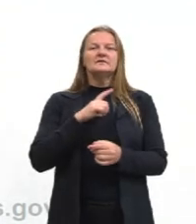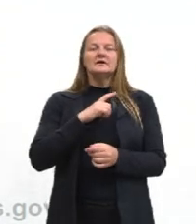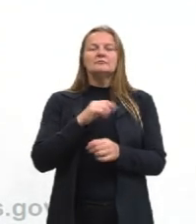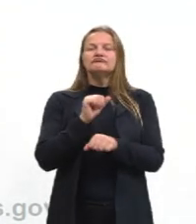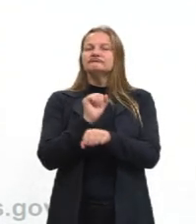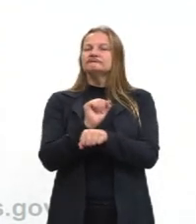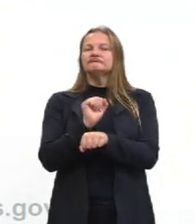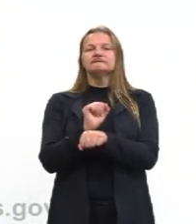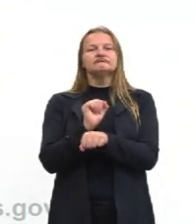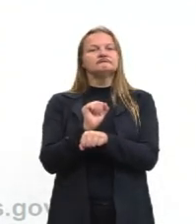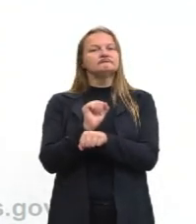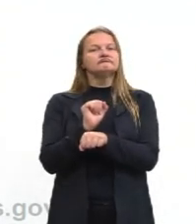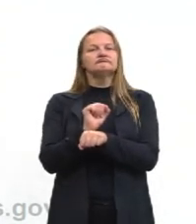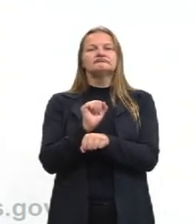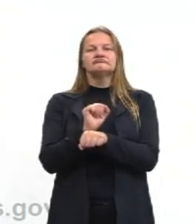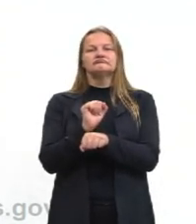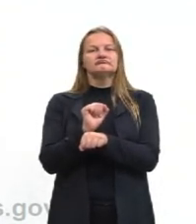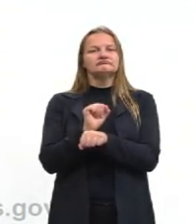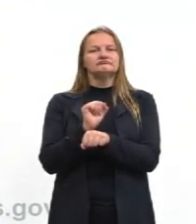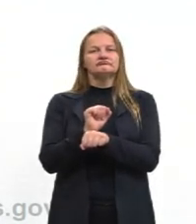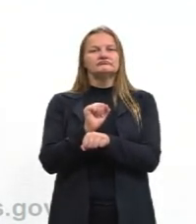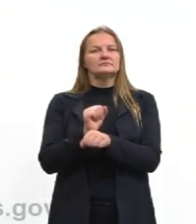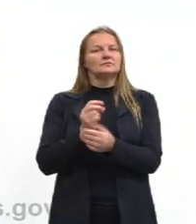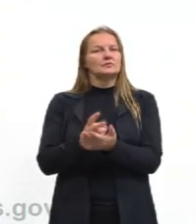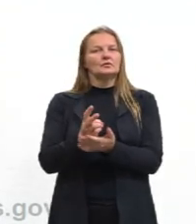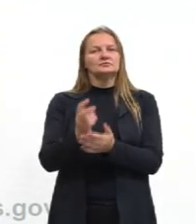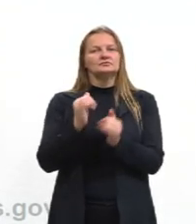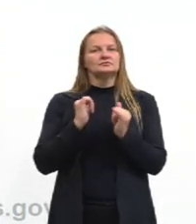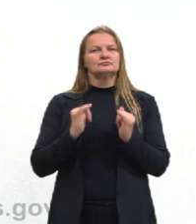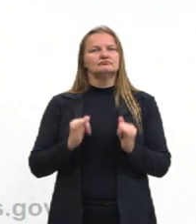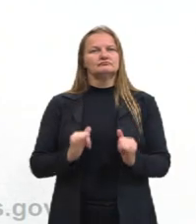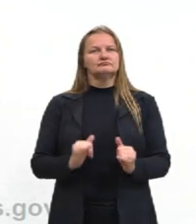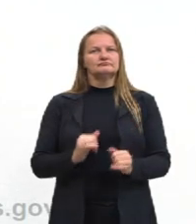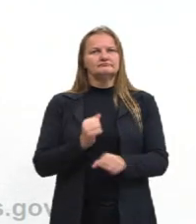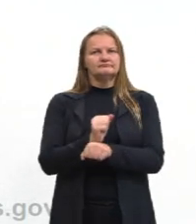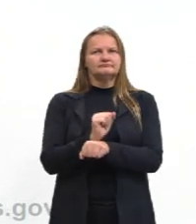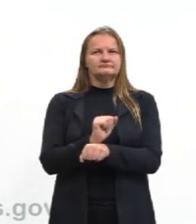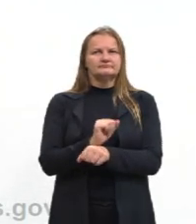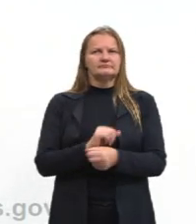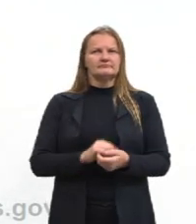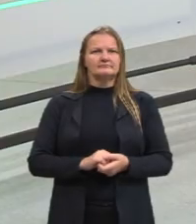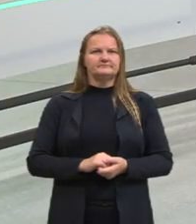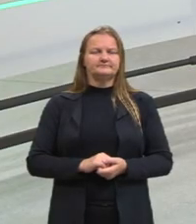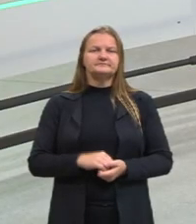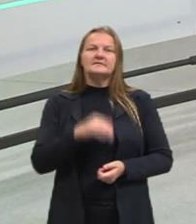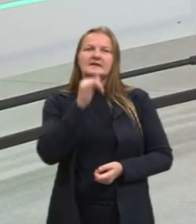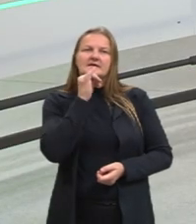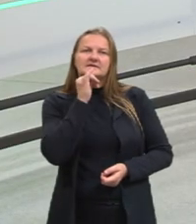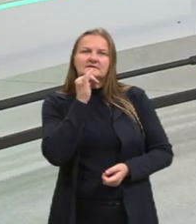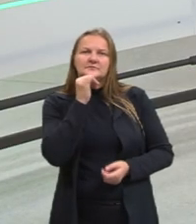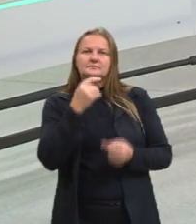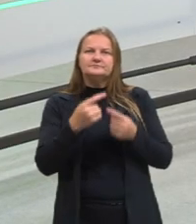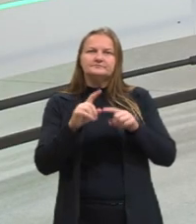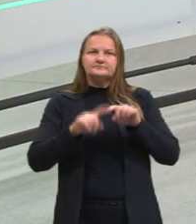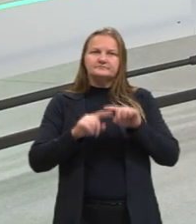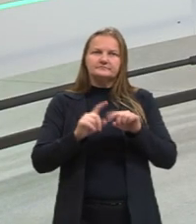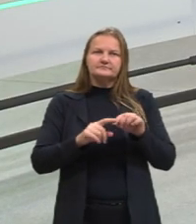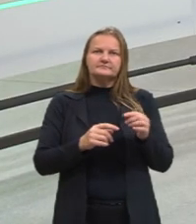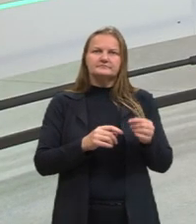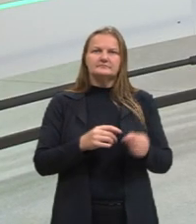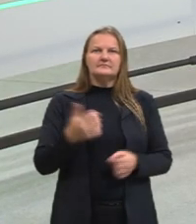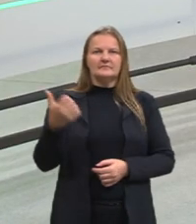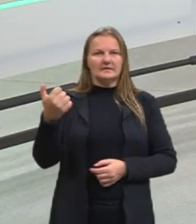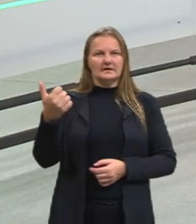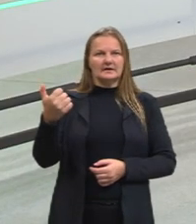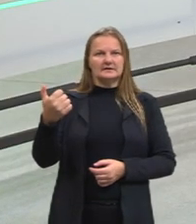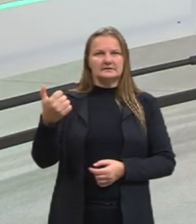permanecer em repouso. Tá? Se a gente tem então, por exemplo, tá pessoal? Eu vou colocar essa caneta aqui